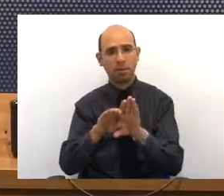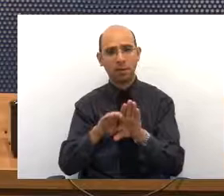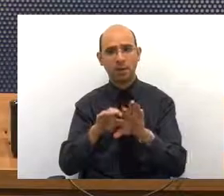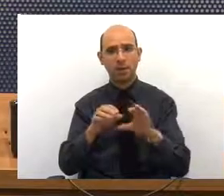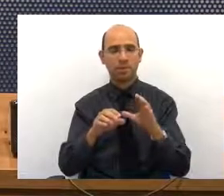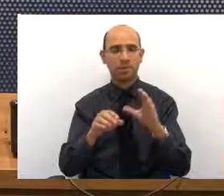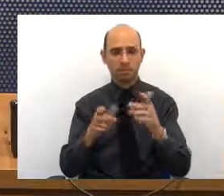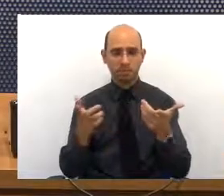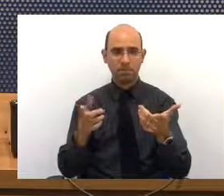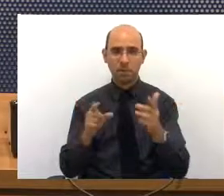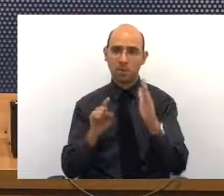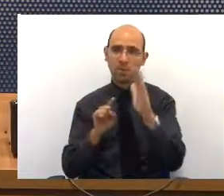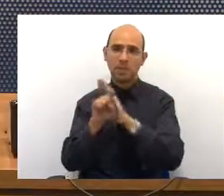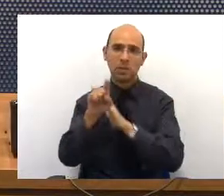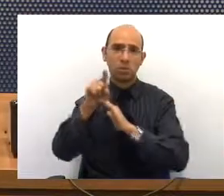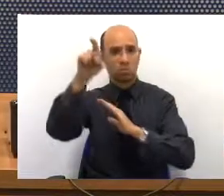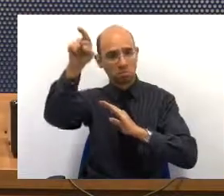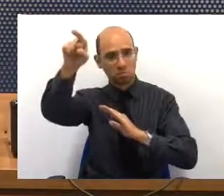esses níveis.